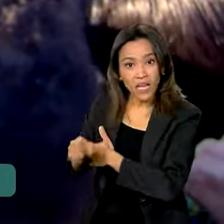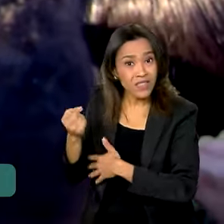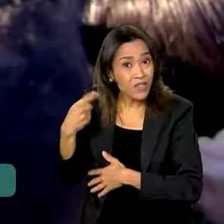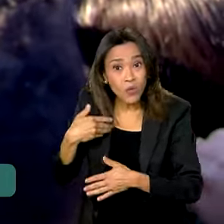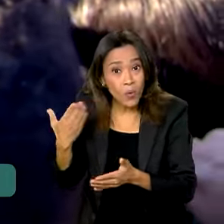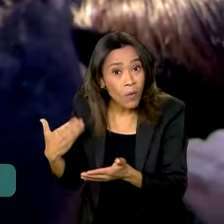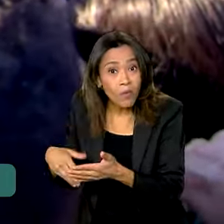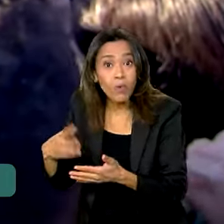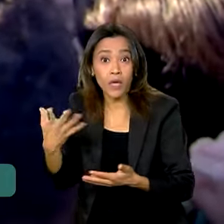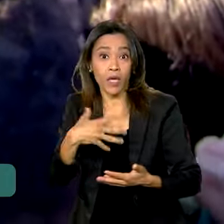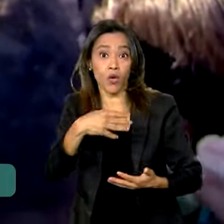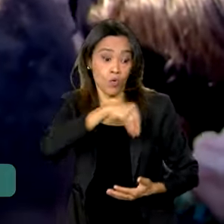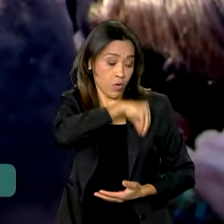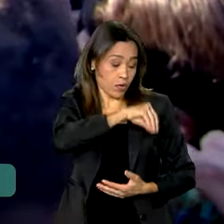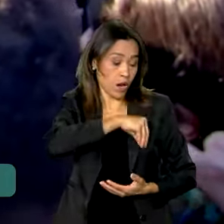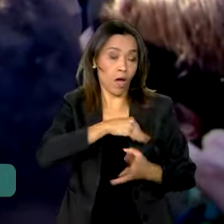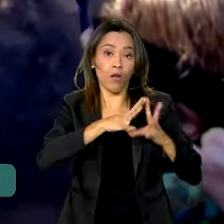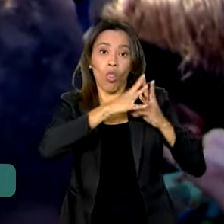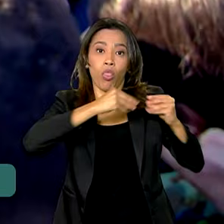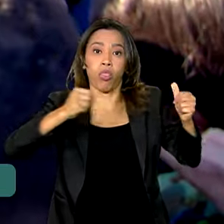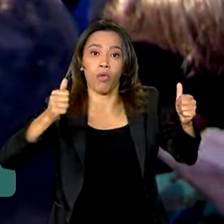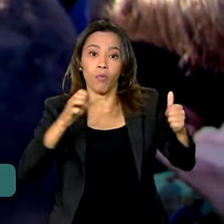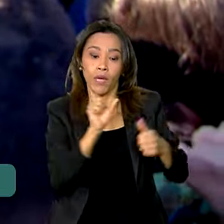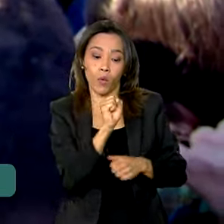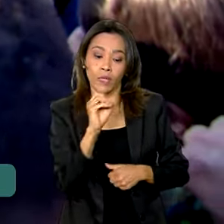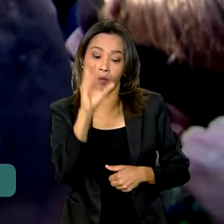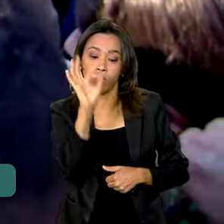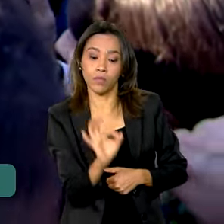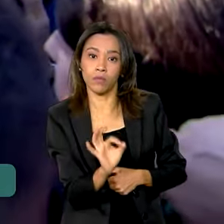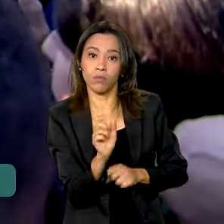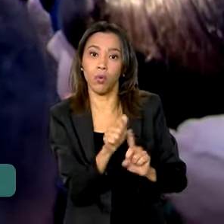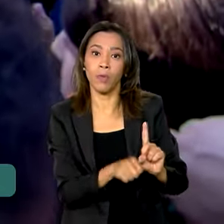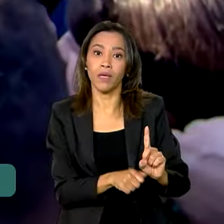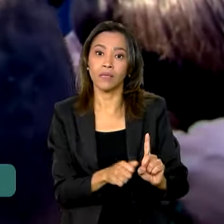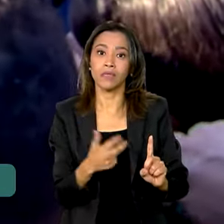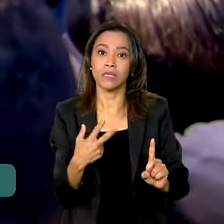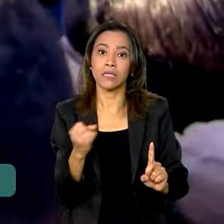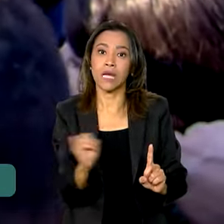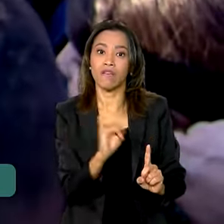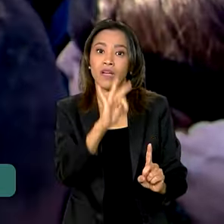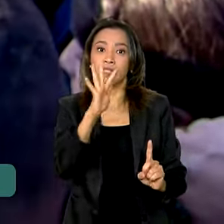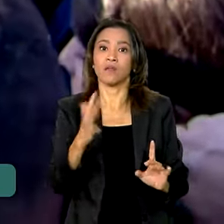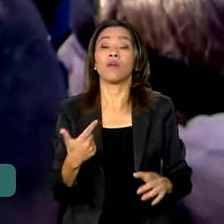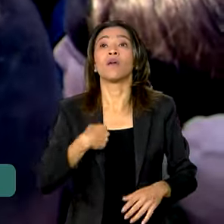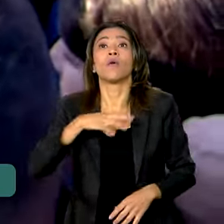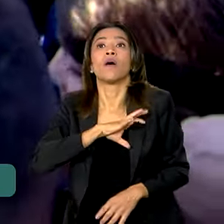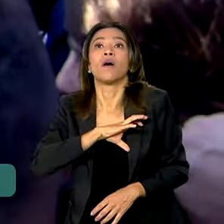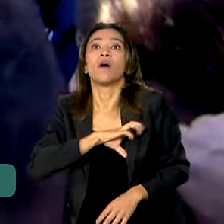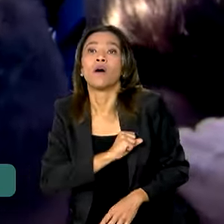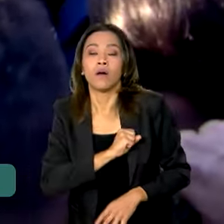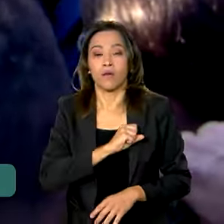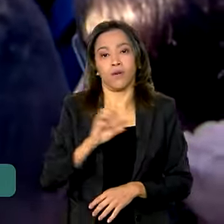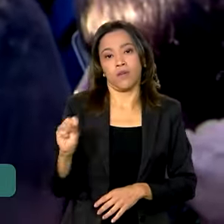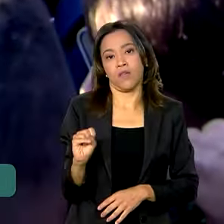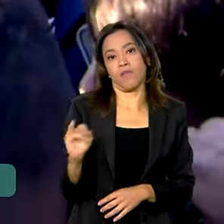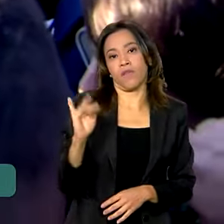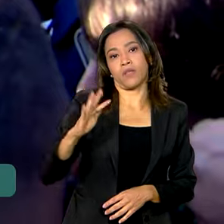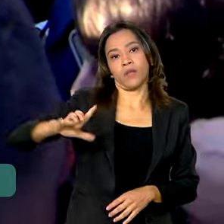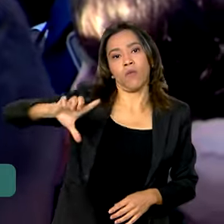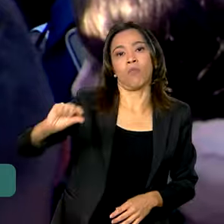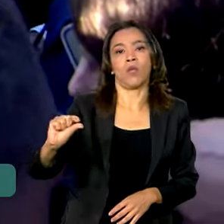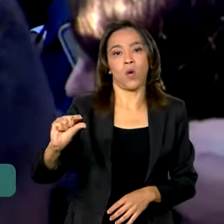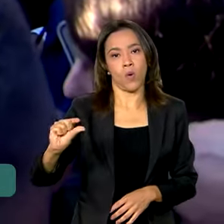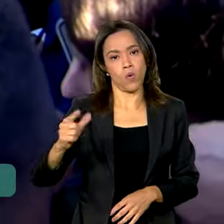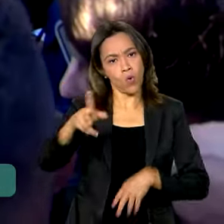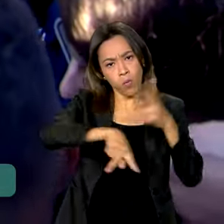meu salário desaparecia com inflação de 80% ao mês. Então eu amo inflação baixa, o povo brasileiro ama inflação